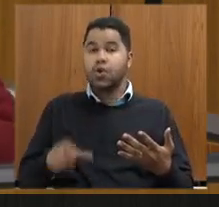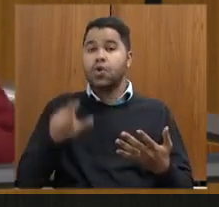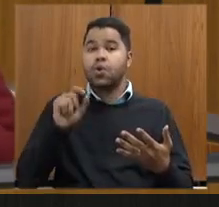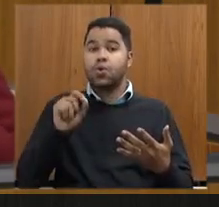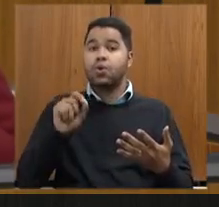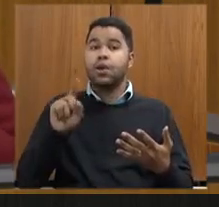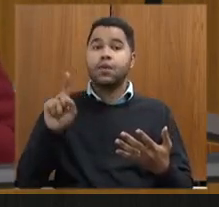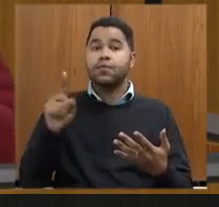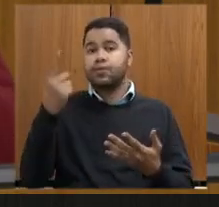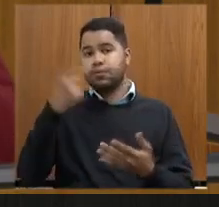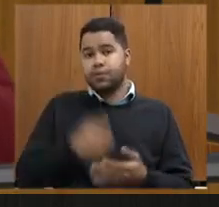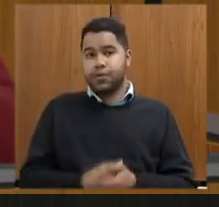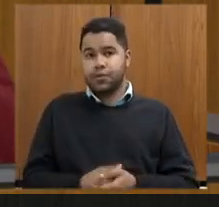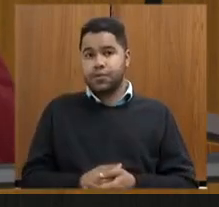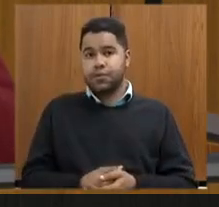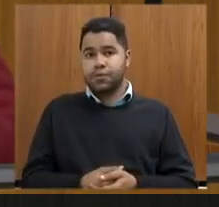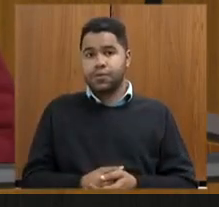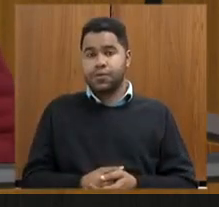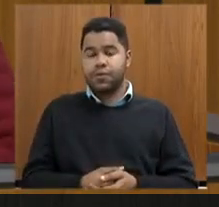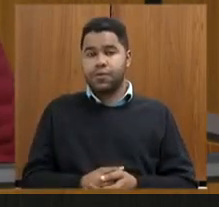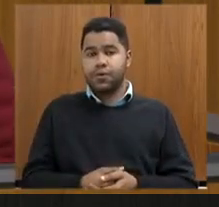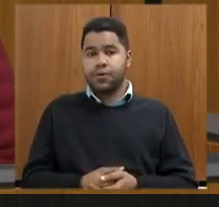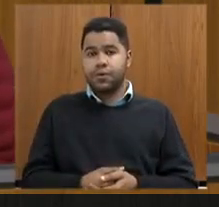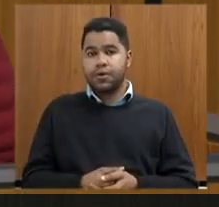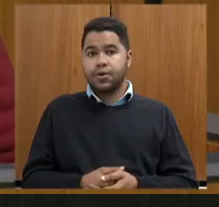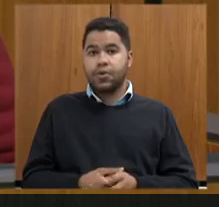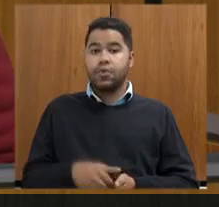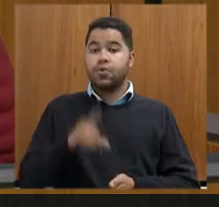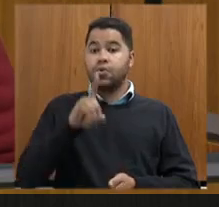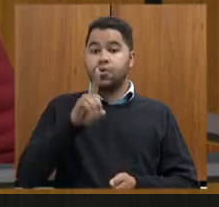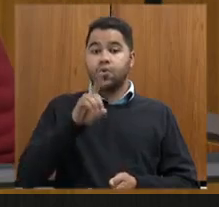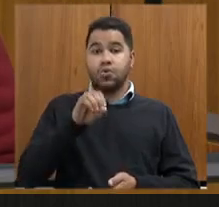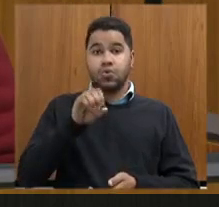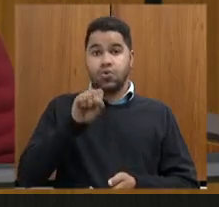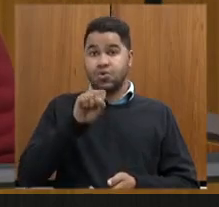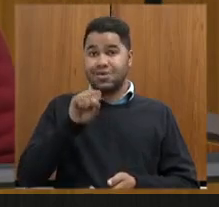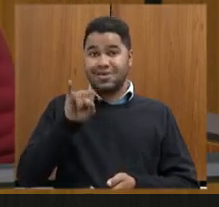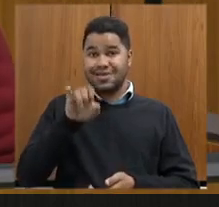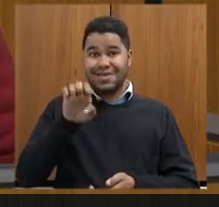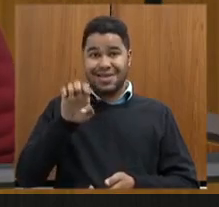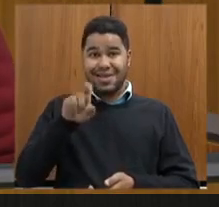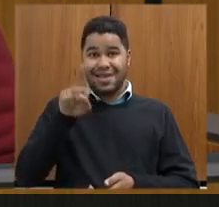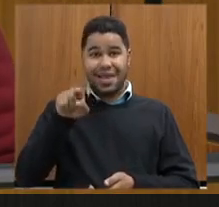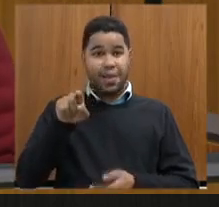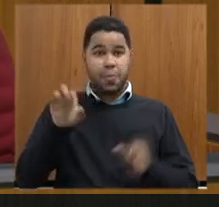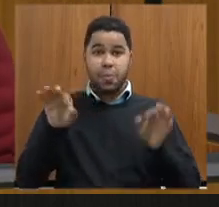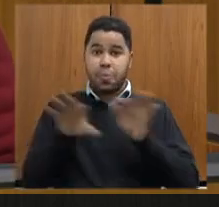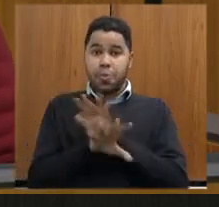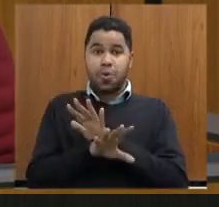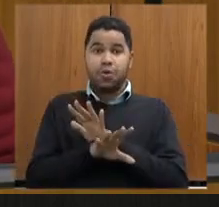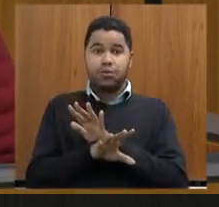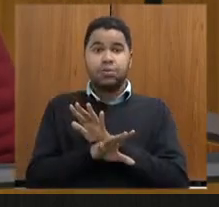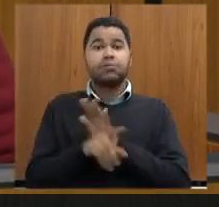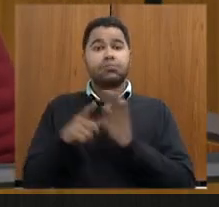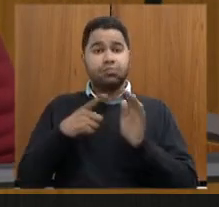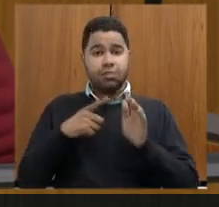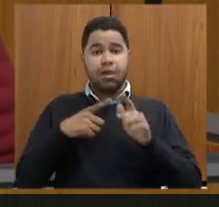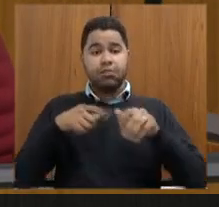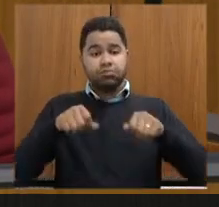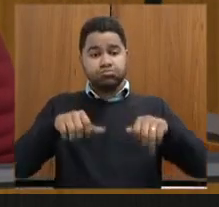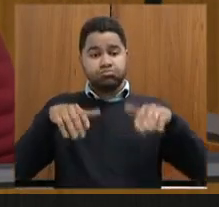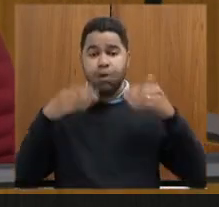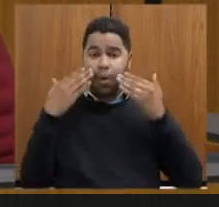ia vir primeiro porque o dossiê estava pronto realizei a audiência pública aqui na comissão de